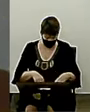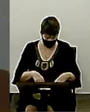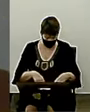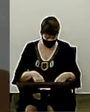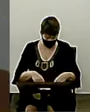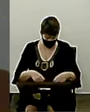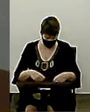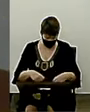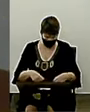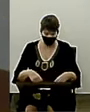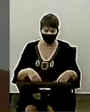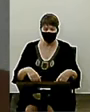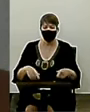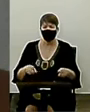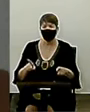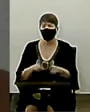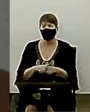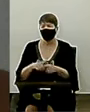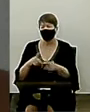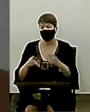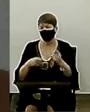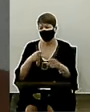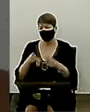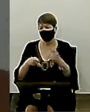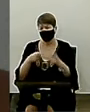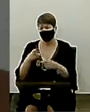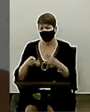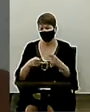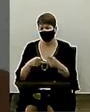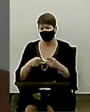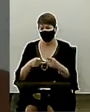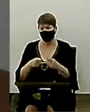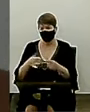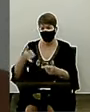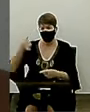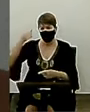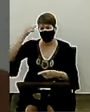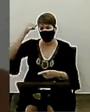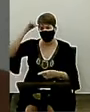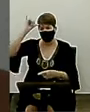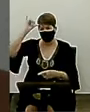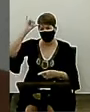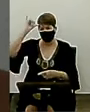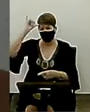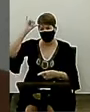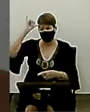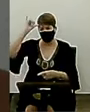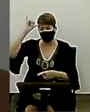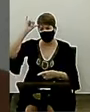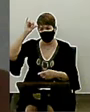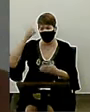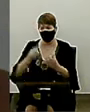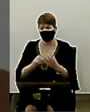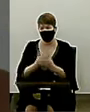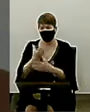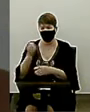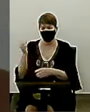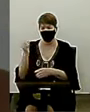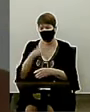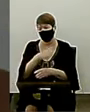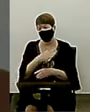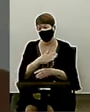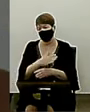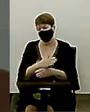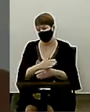E aqui eu falo até que quase que ali foi uma das fazendas, fontes novas que a missão gostaria de